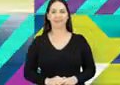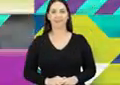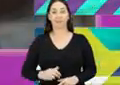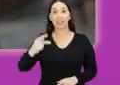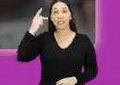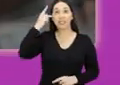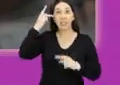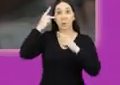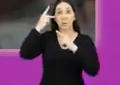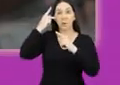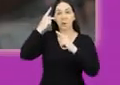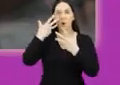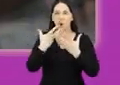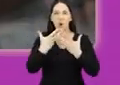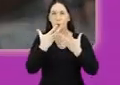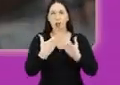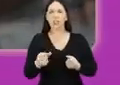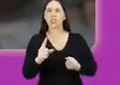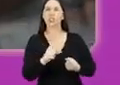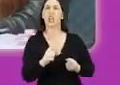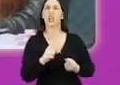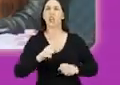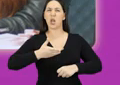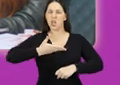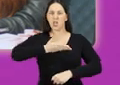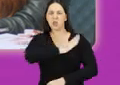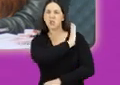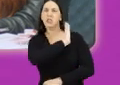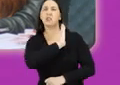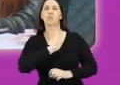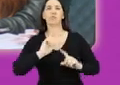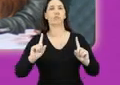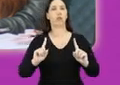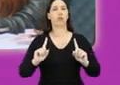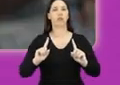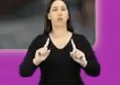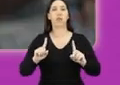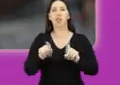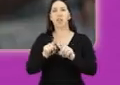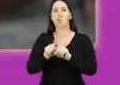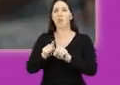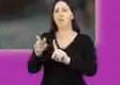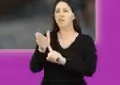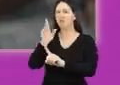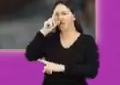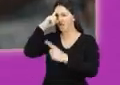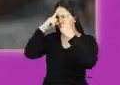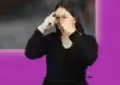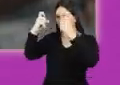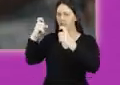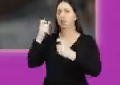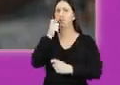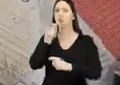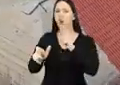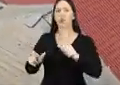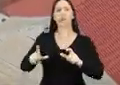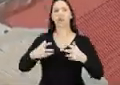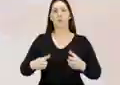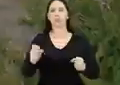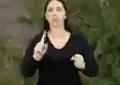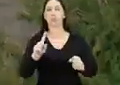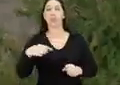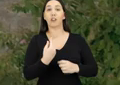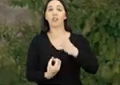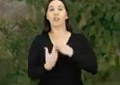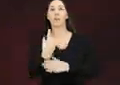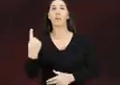São Paulo é um estado que não tolera a intolerância e que não admite agressão às mulheres. Foi nesse estado que se criou a primeira Delegacia de